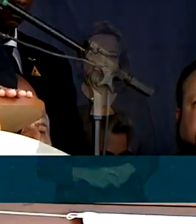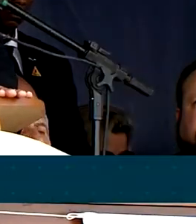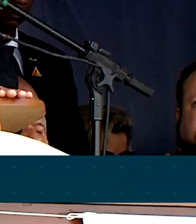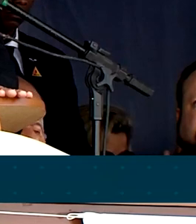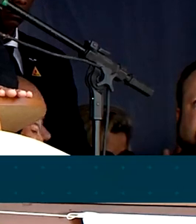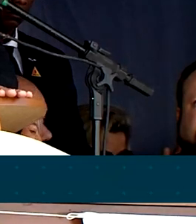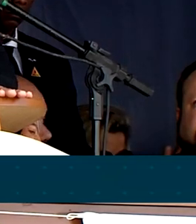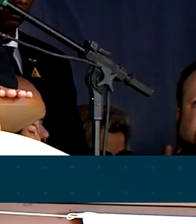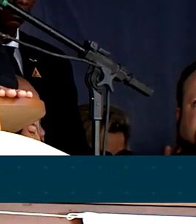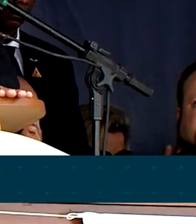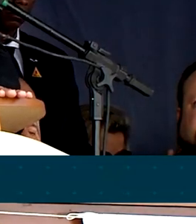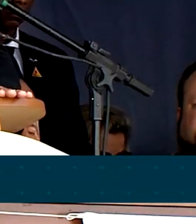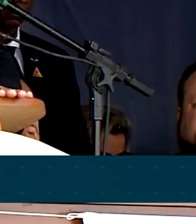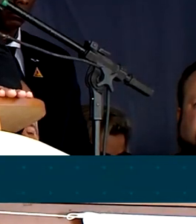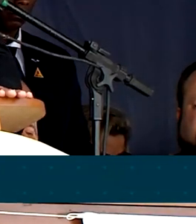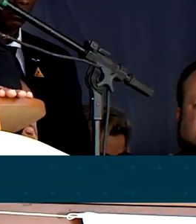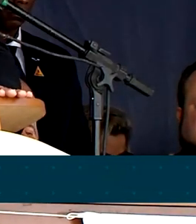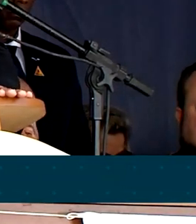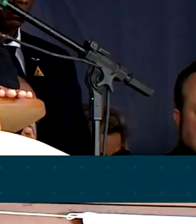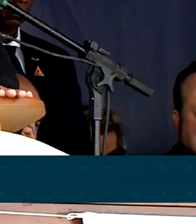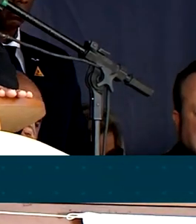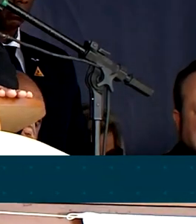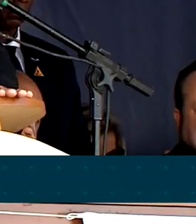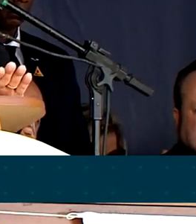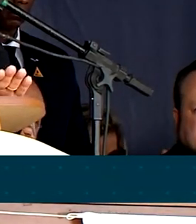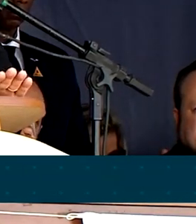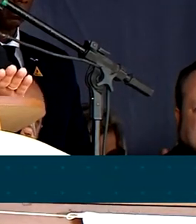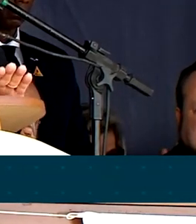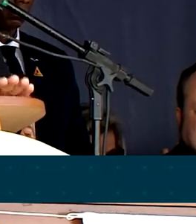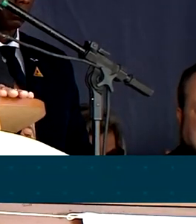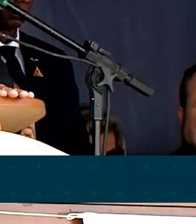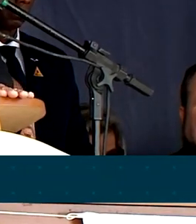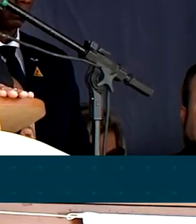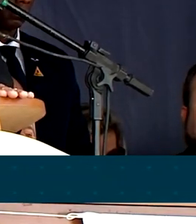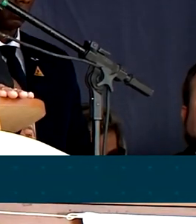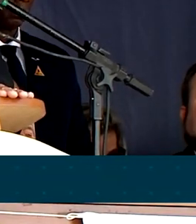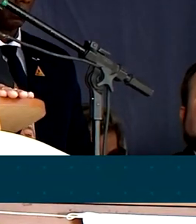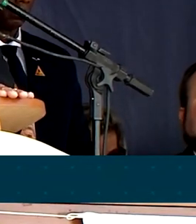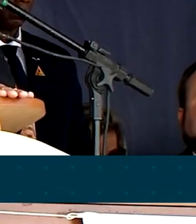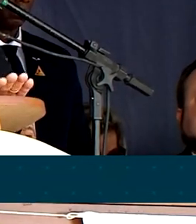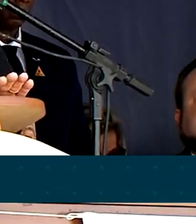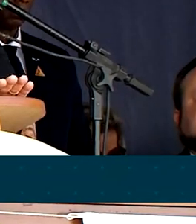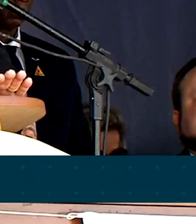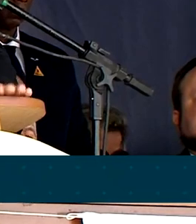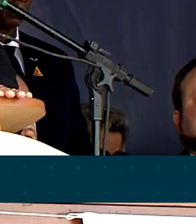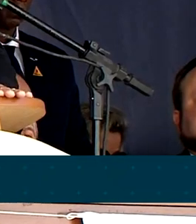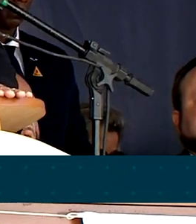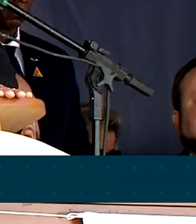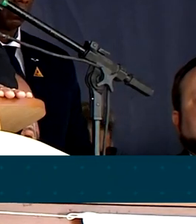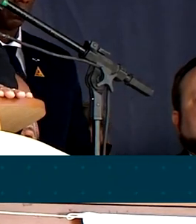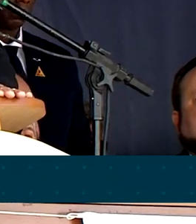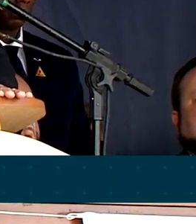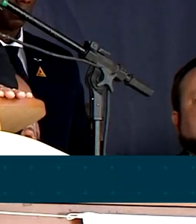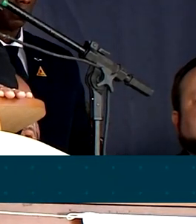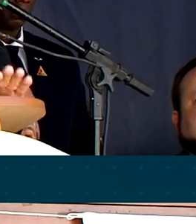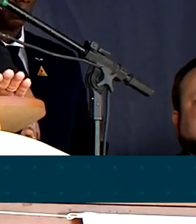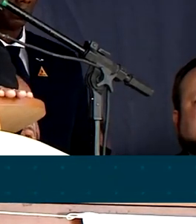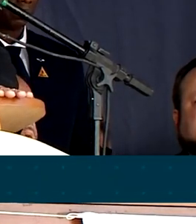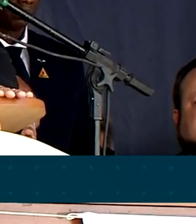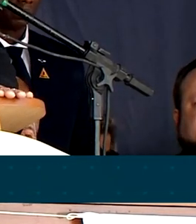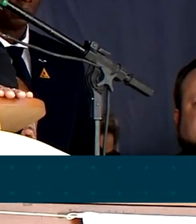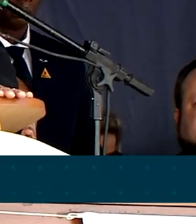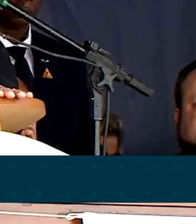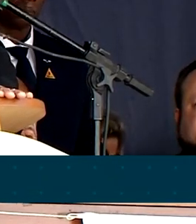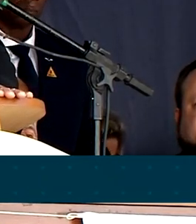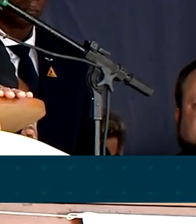ora formandos, que se espalham pelos quatro cantos do nosso Brasil. A certeza de sangue novo